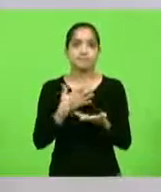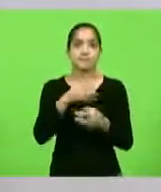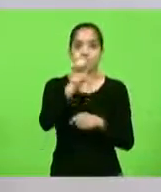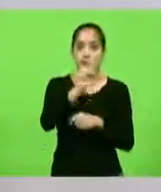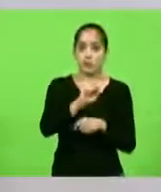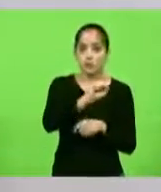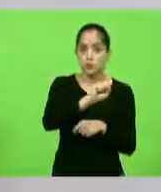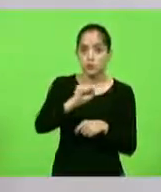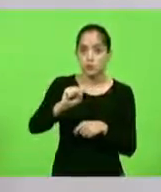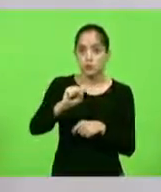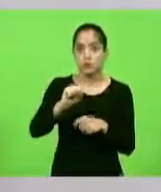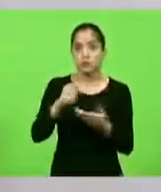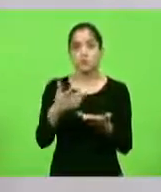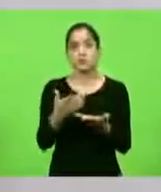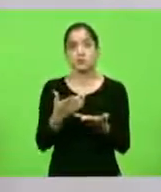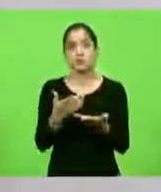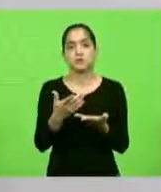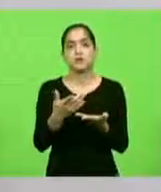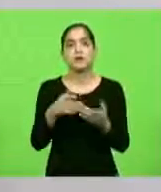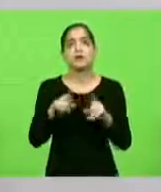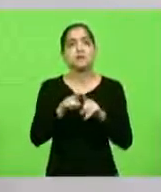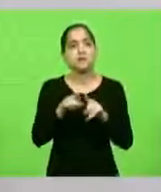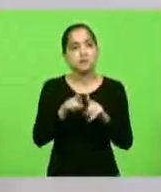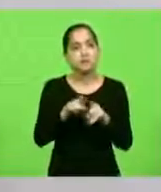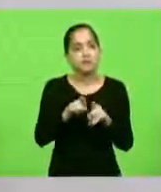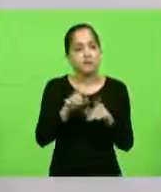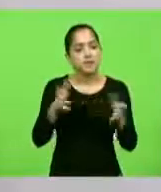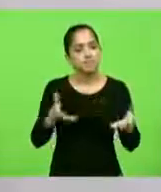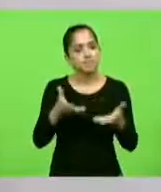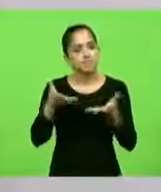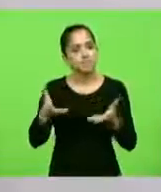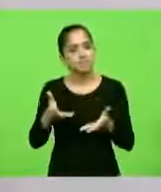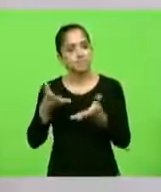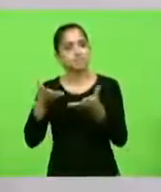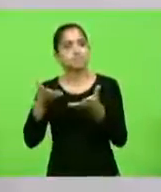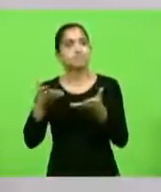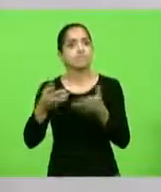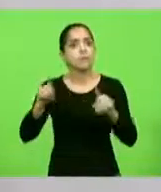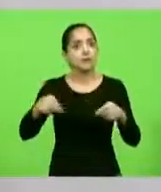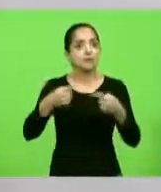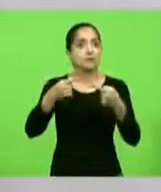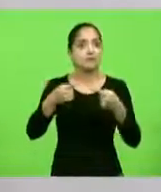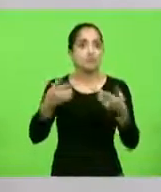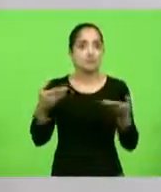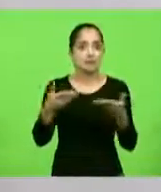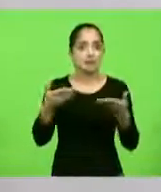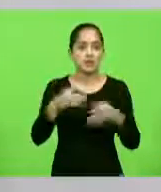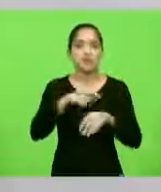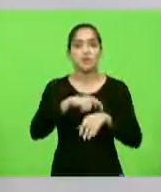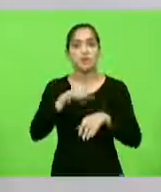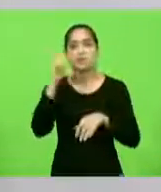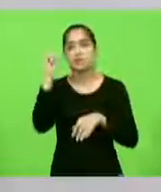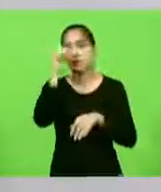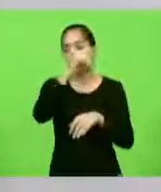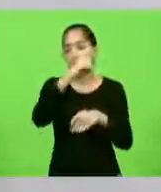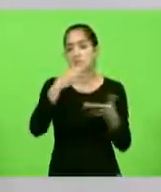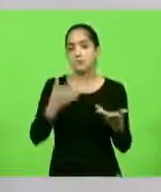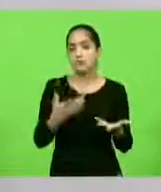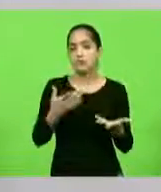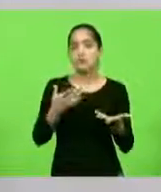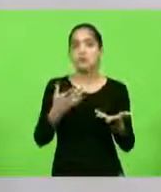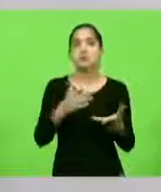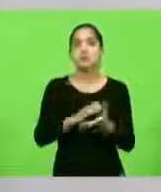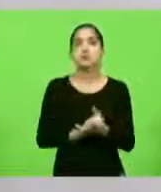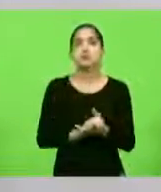eles possam, não só apenas no papel, mas que chamem para a linha de frente, para o combate, nesse momento difícil, para que a gente consiga, através dos nossos